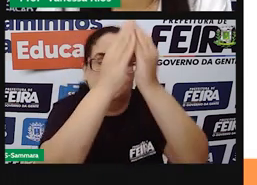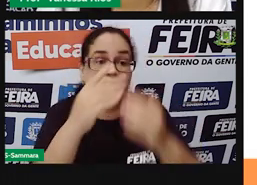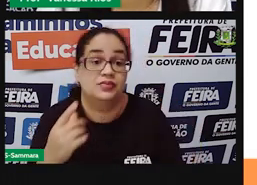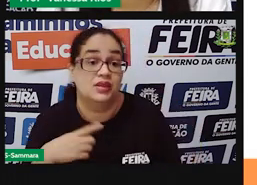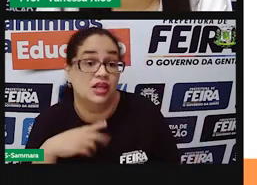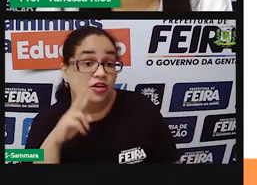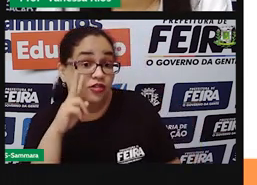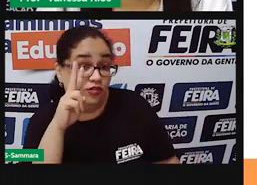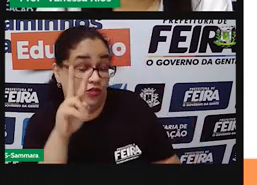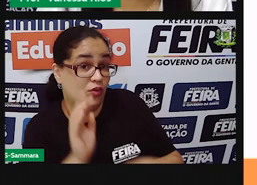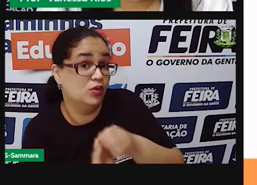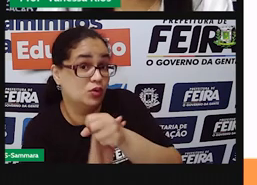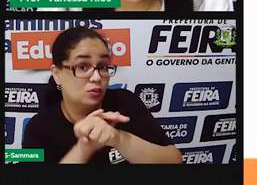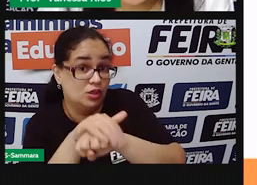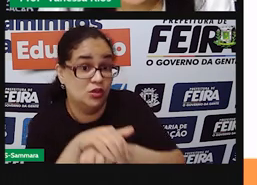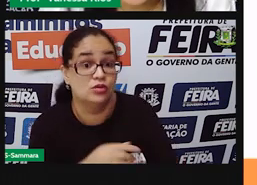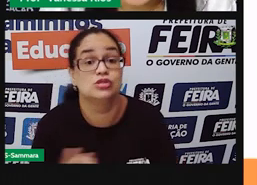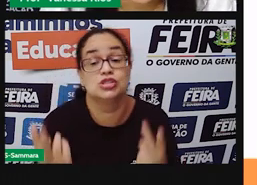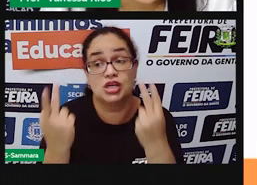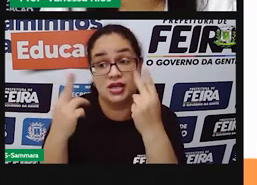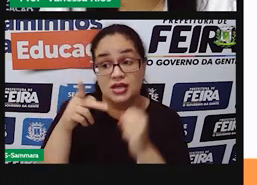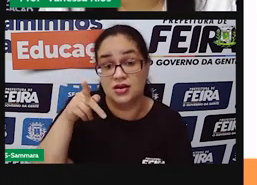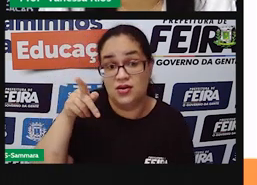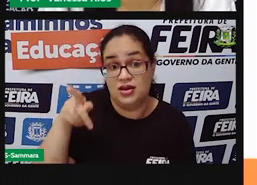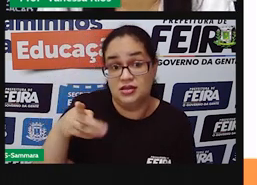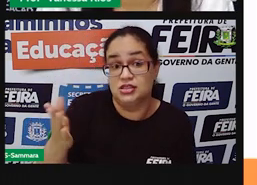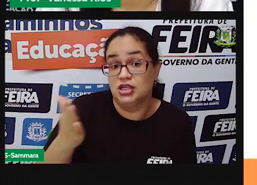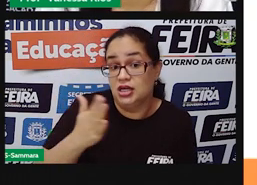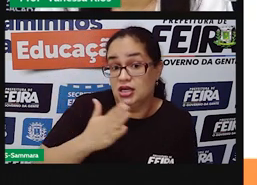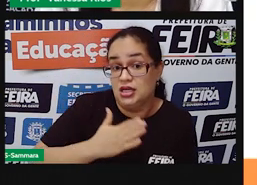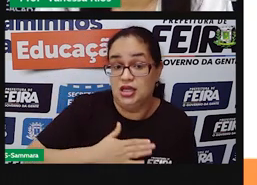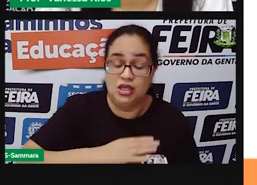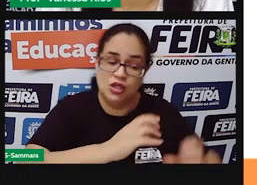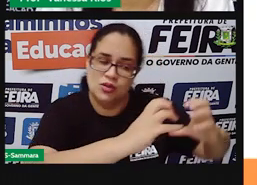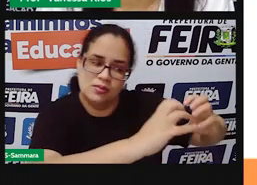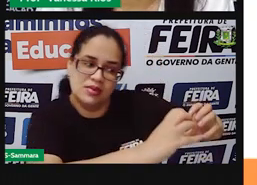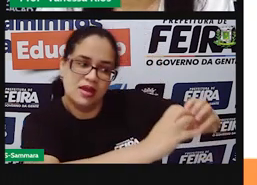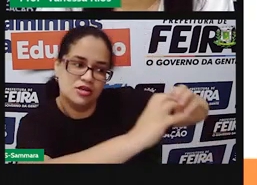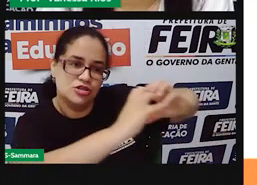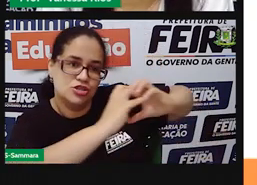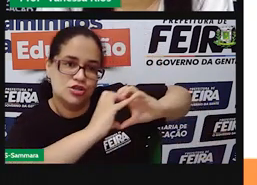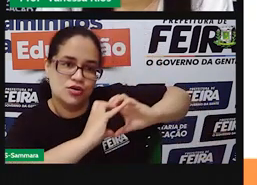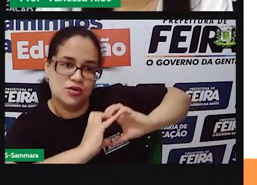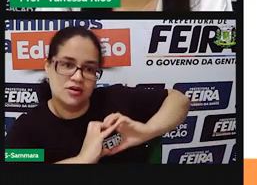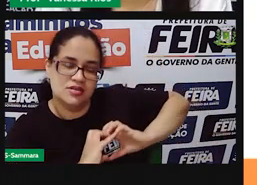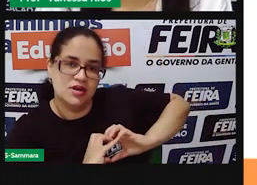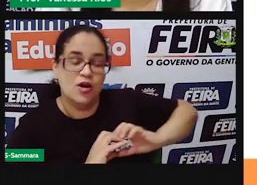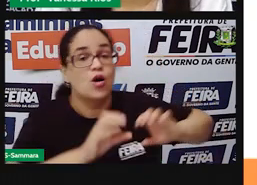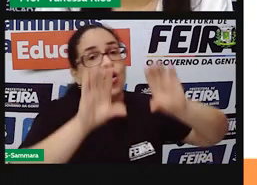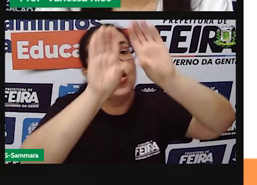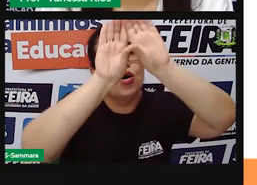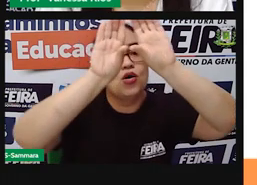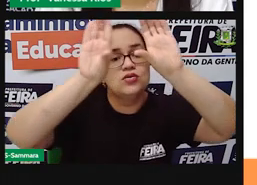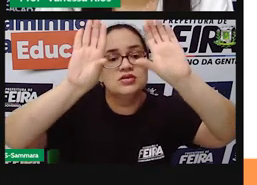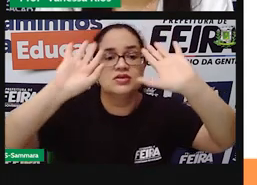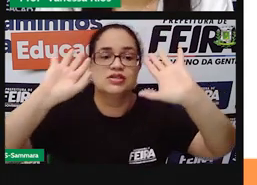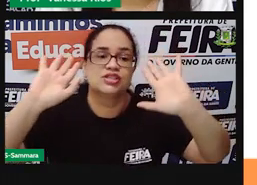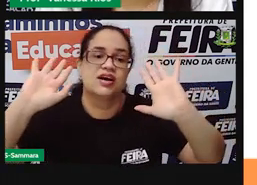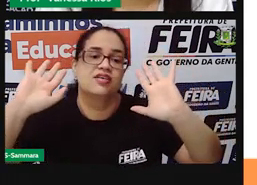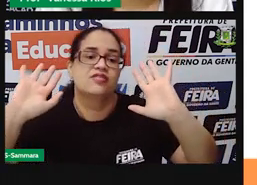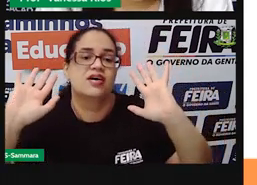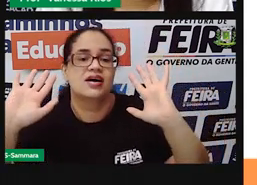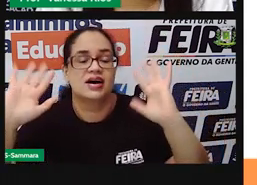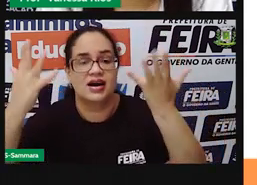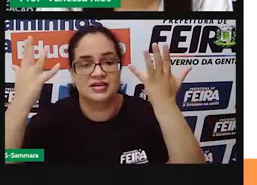sumindo. Foi numa noite igual a esta, que tu me deste o coração. O céu